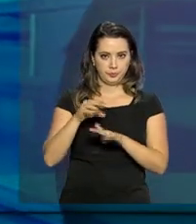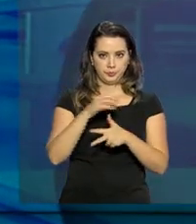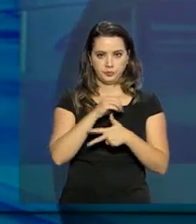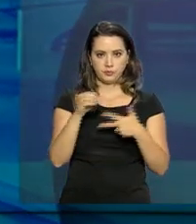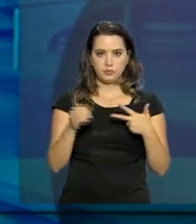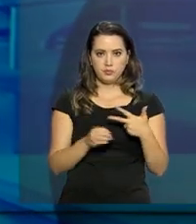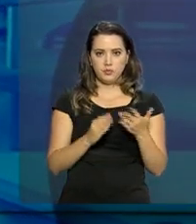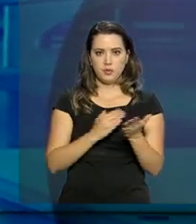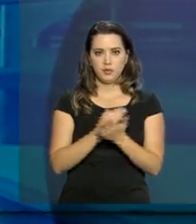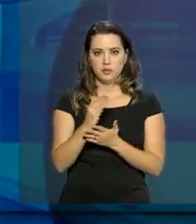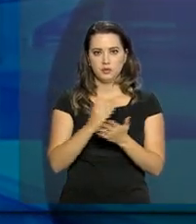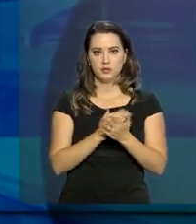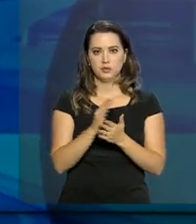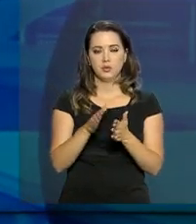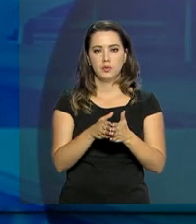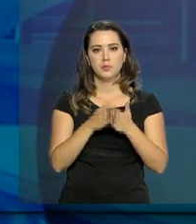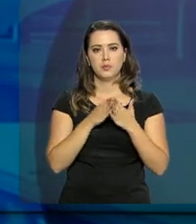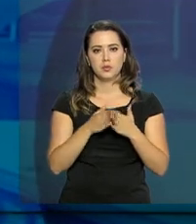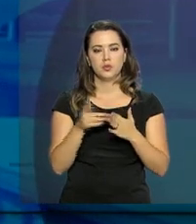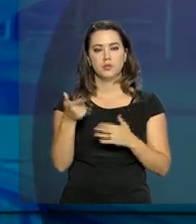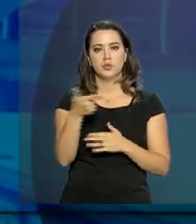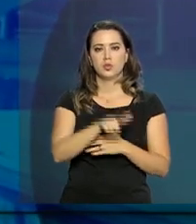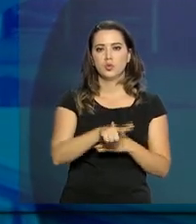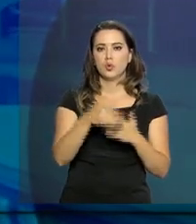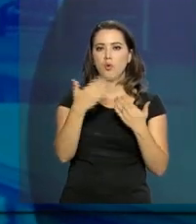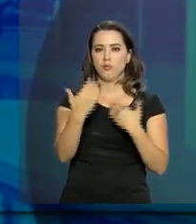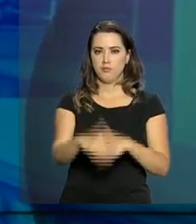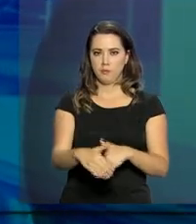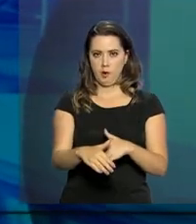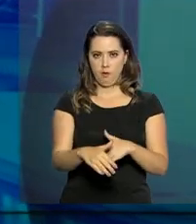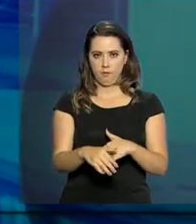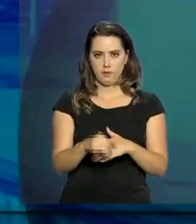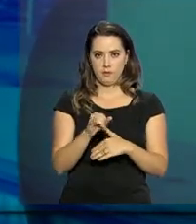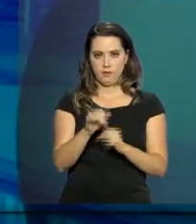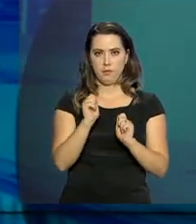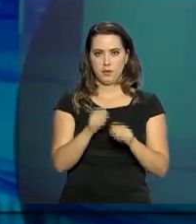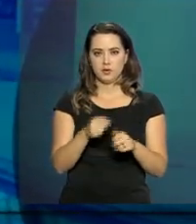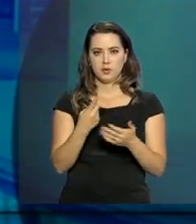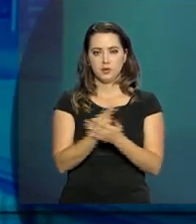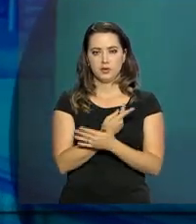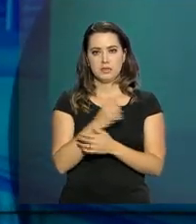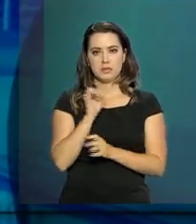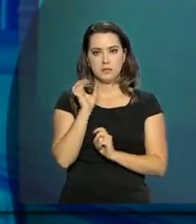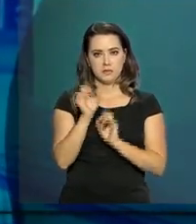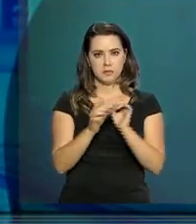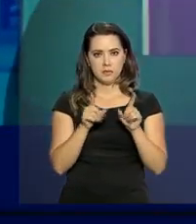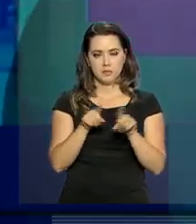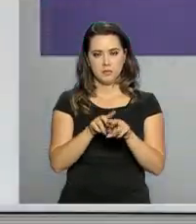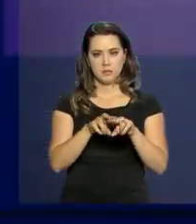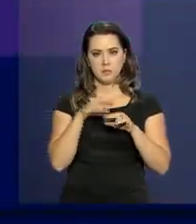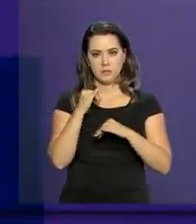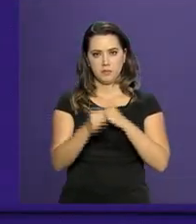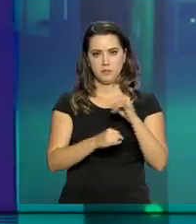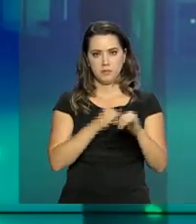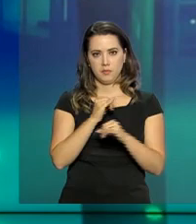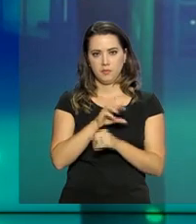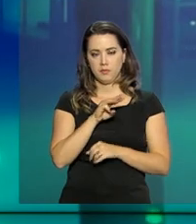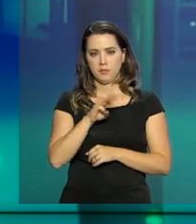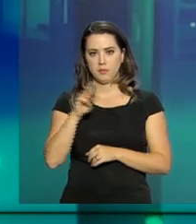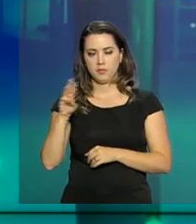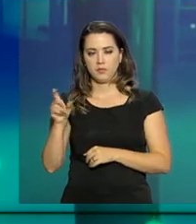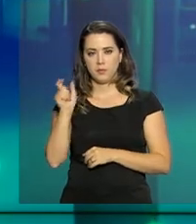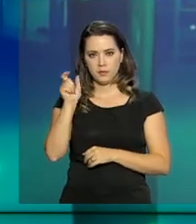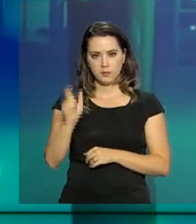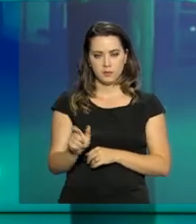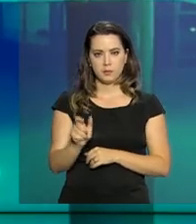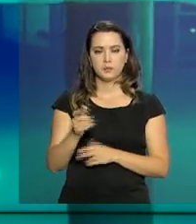sobre o Enem. A partir de agora, a solicitação de reaplicação das provas pode ser feita em casos específicos pela internet na